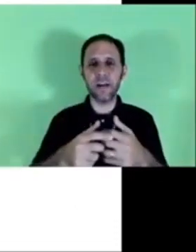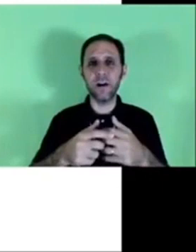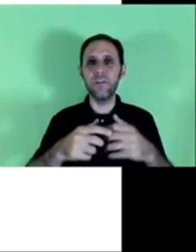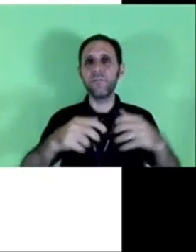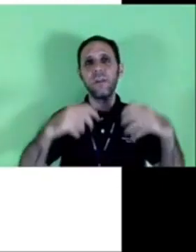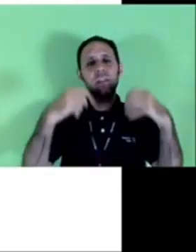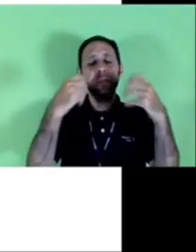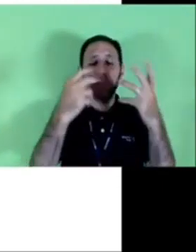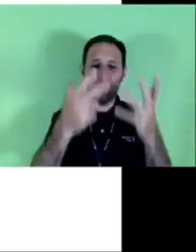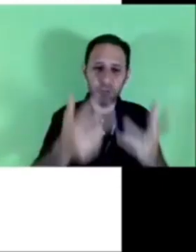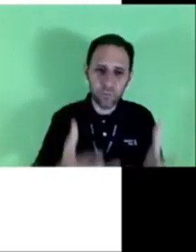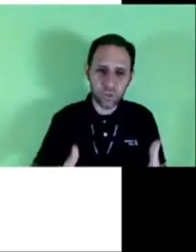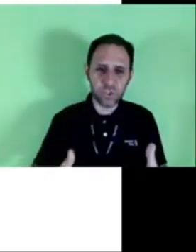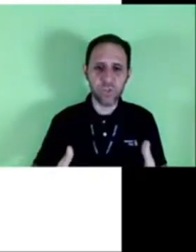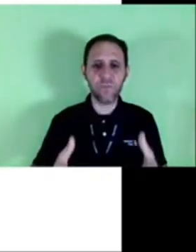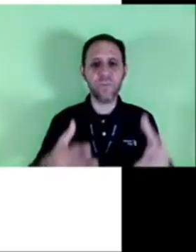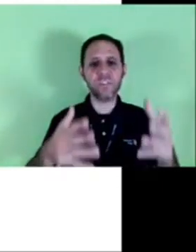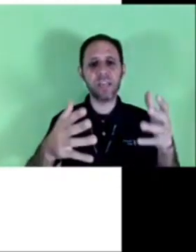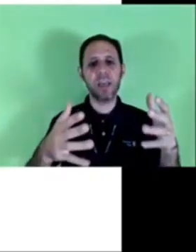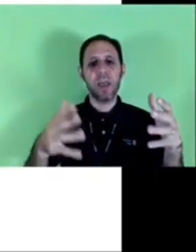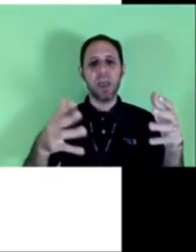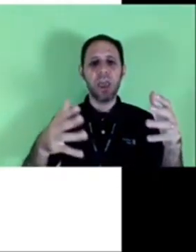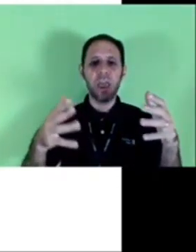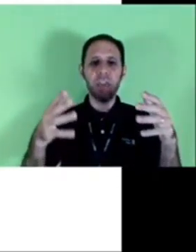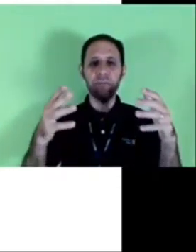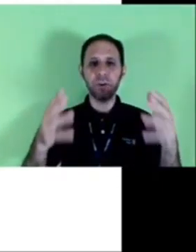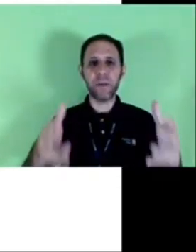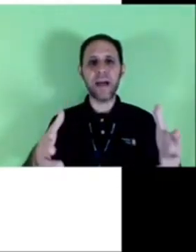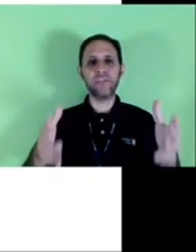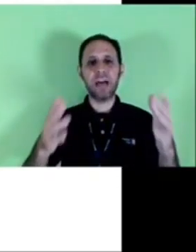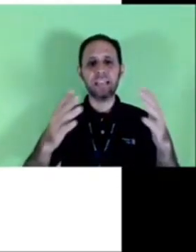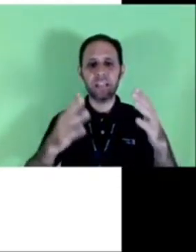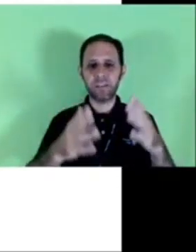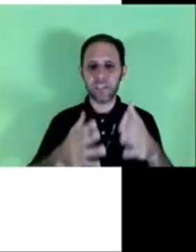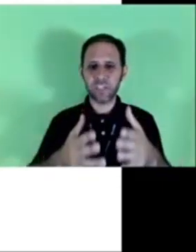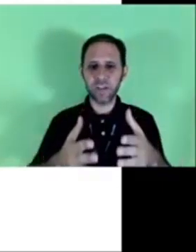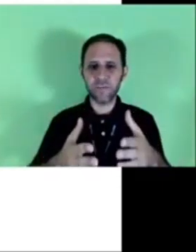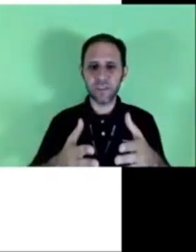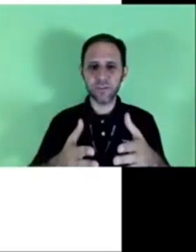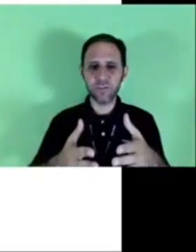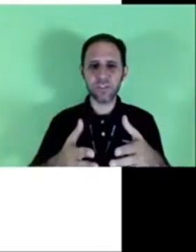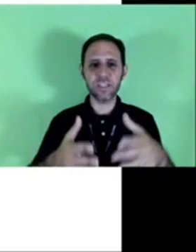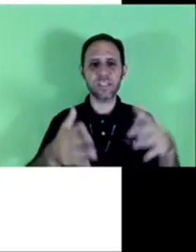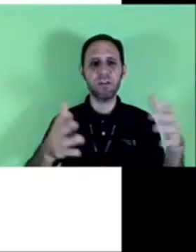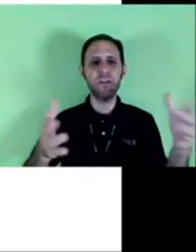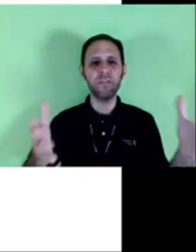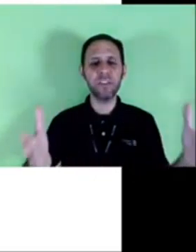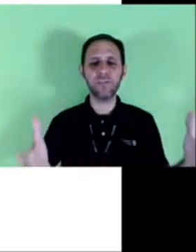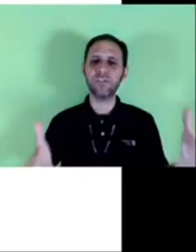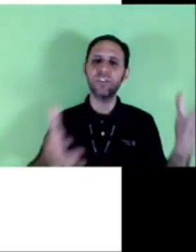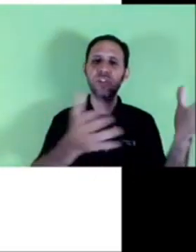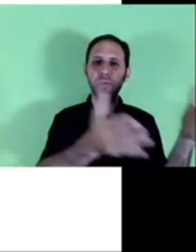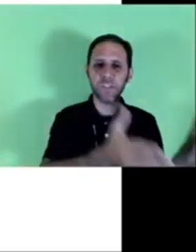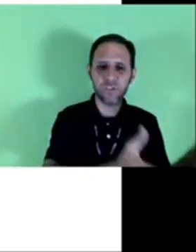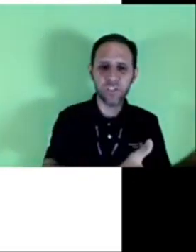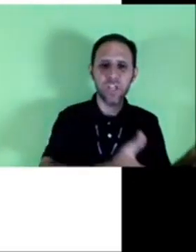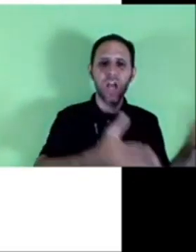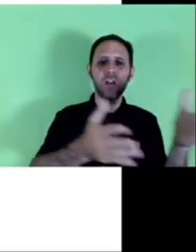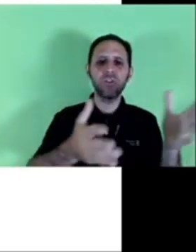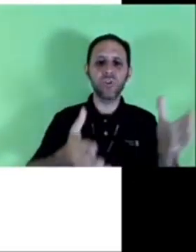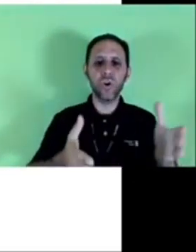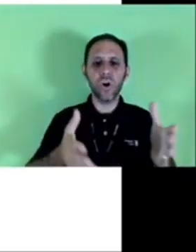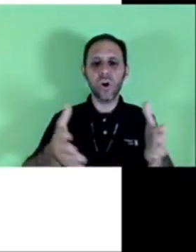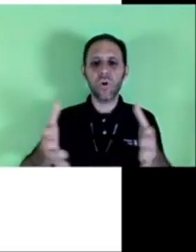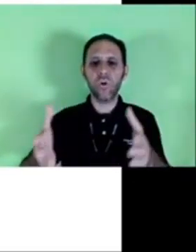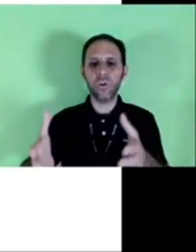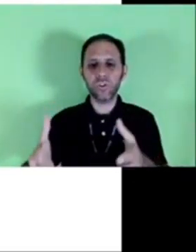ocasião dependendo do motivo vão ser informados através de avisos que são avisos de situações